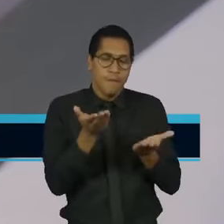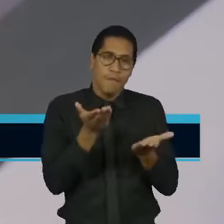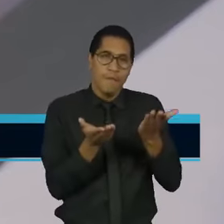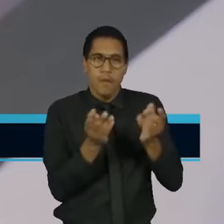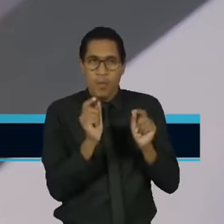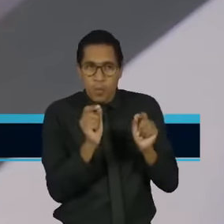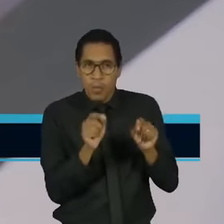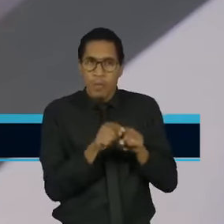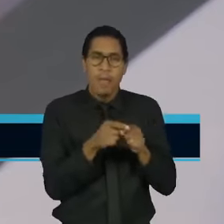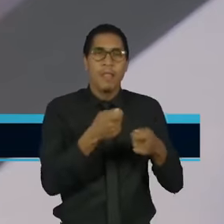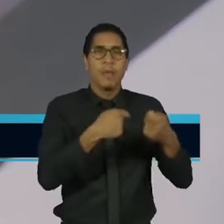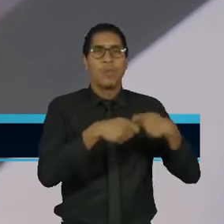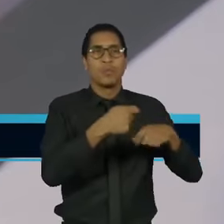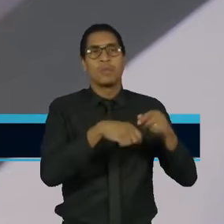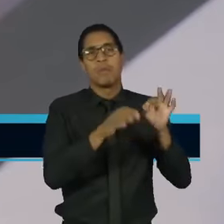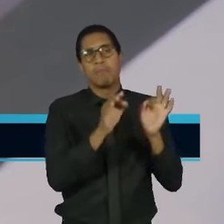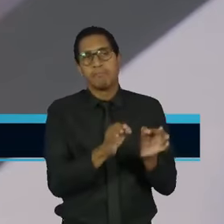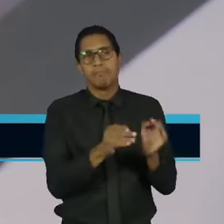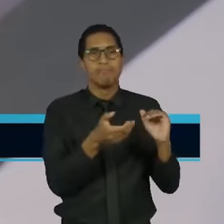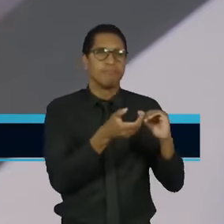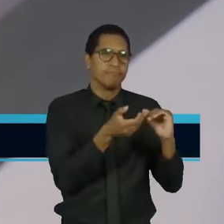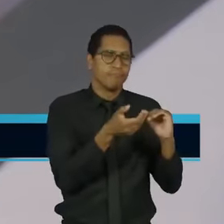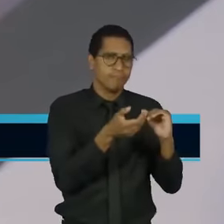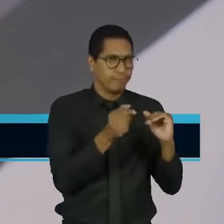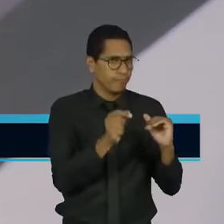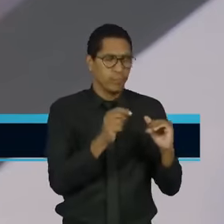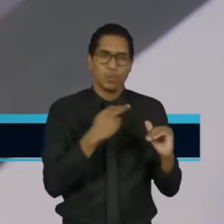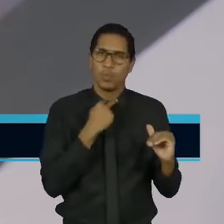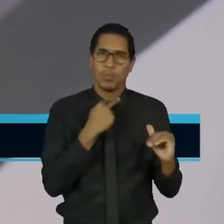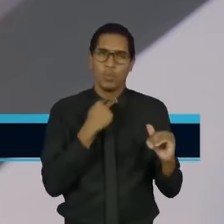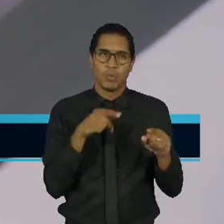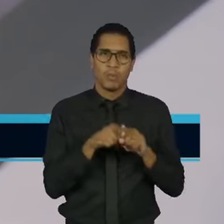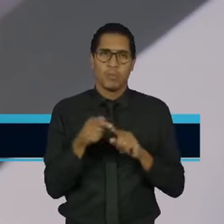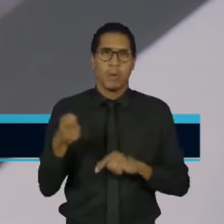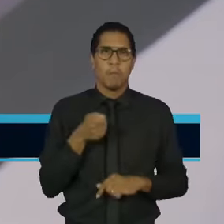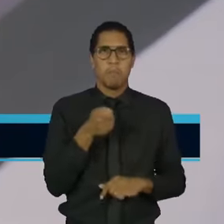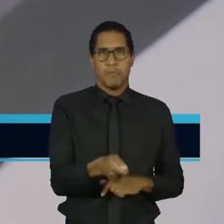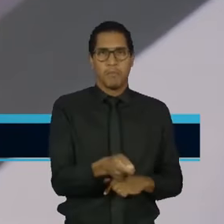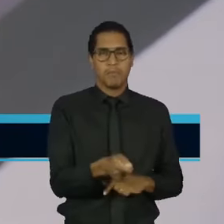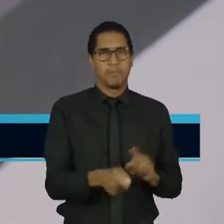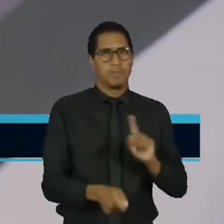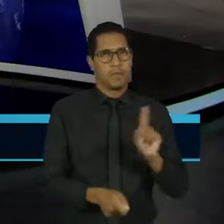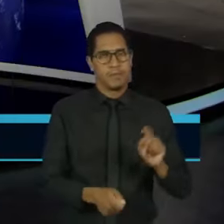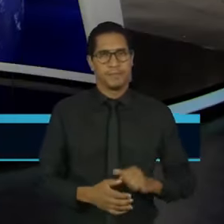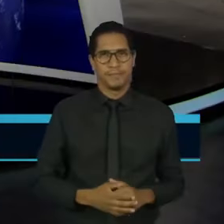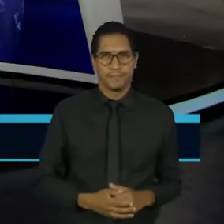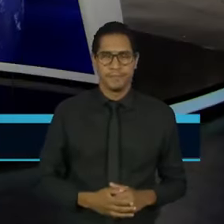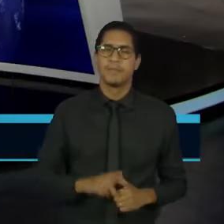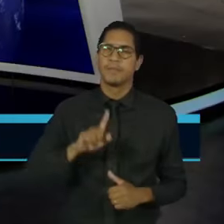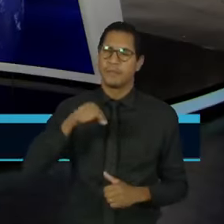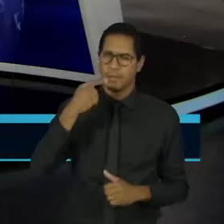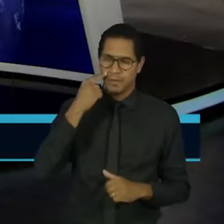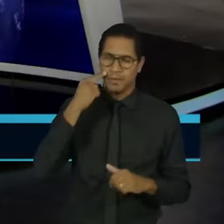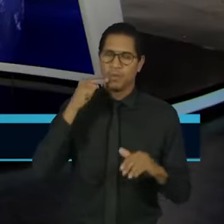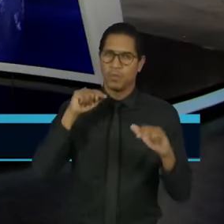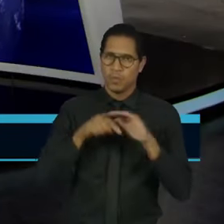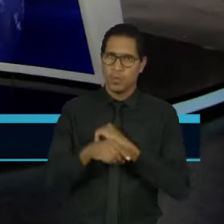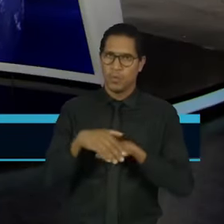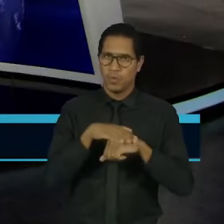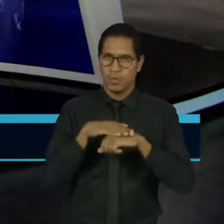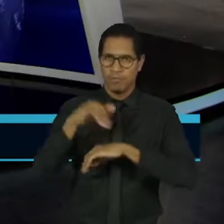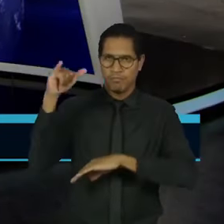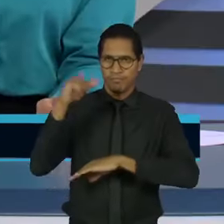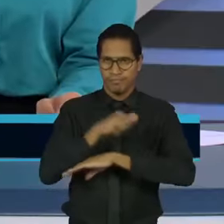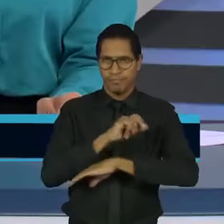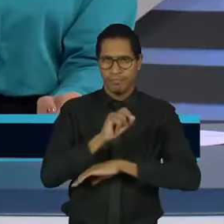principalmente, negociar com o Congresso, não tentar fazer na base da imposição. Já já nós vamos aprofundar mais sobre as empresas aéreas, mas só para